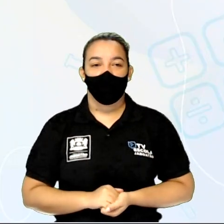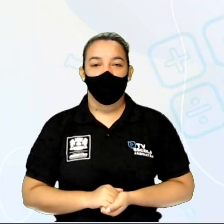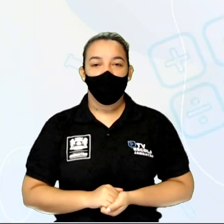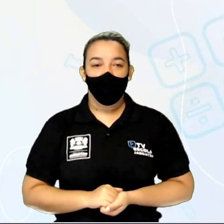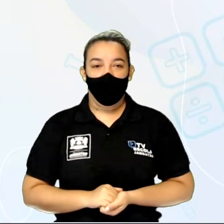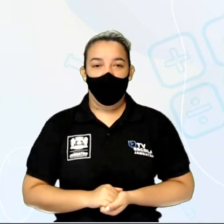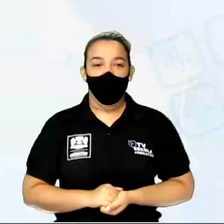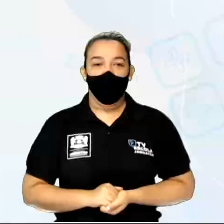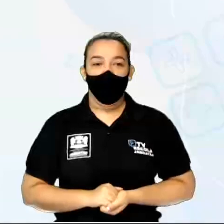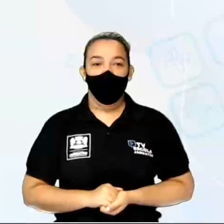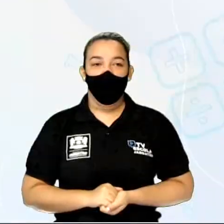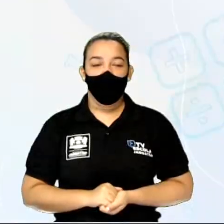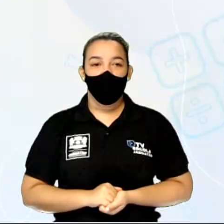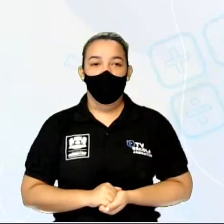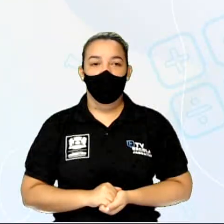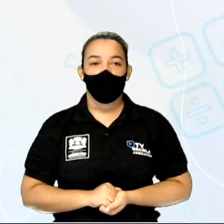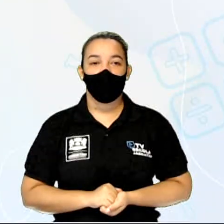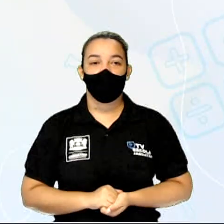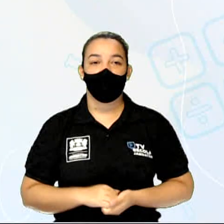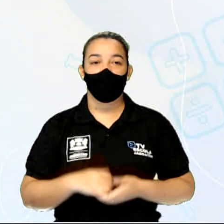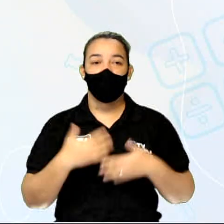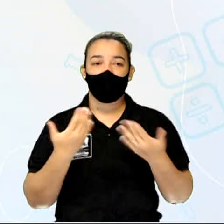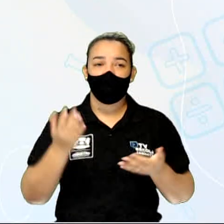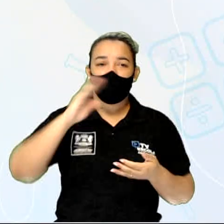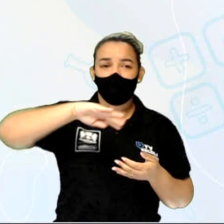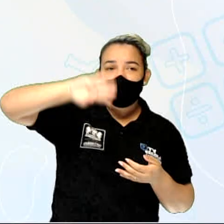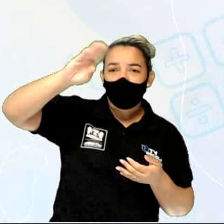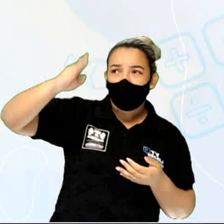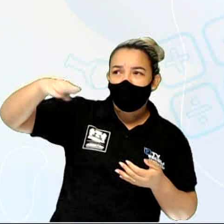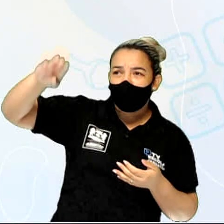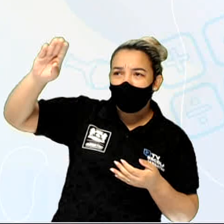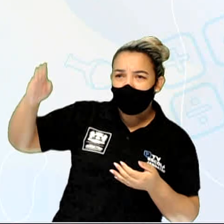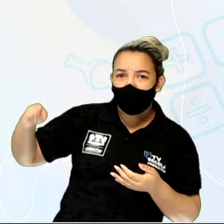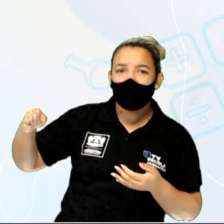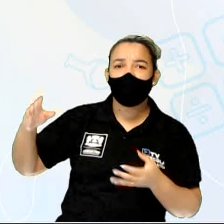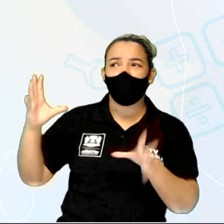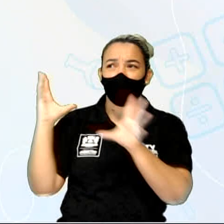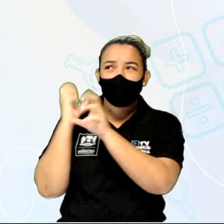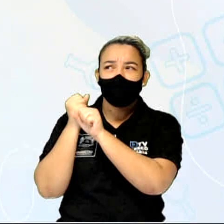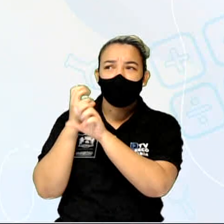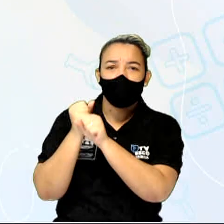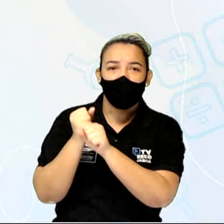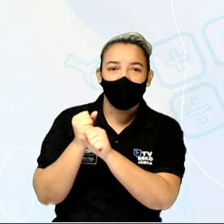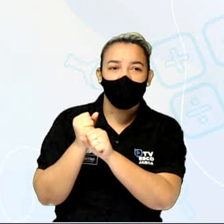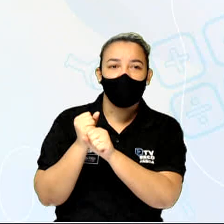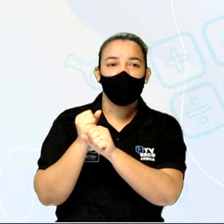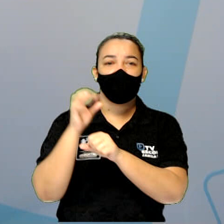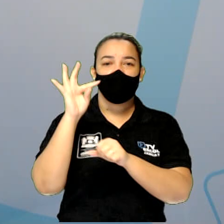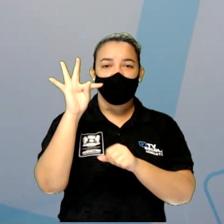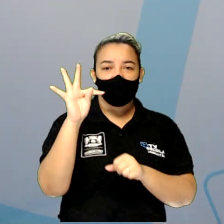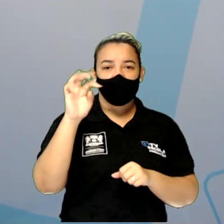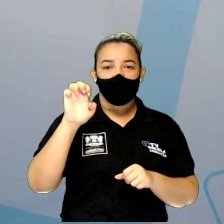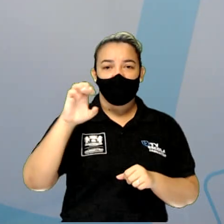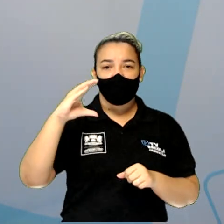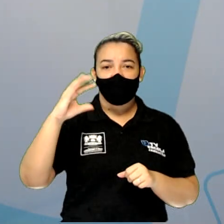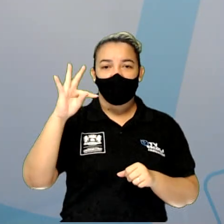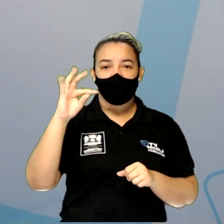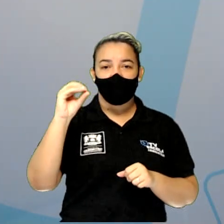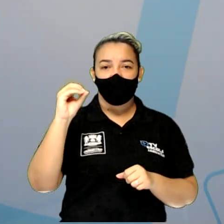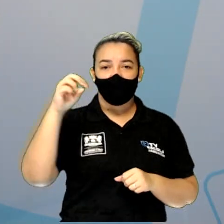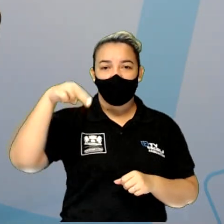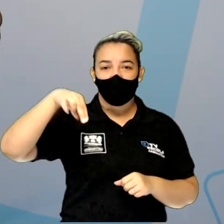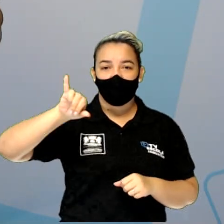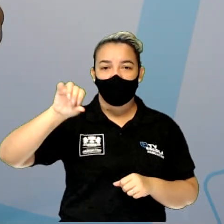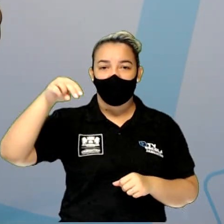Relevo. Então, as cadeias montanhosas foram formadas por tectonismo. Tectonismo é um conceito que vocês